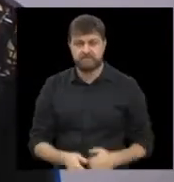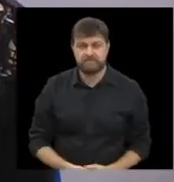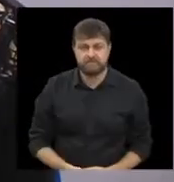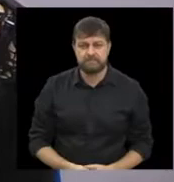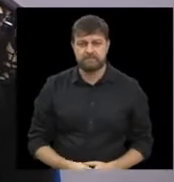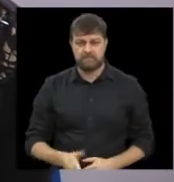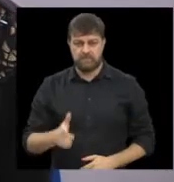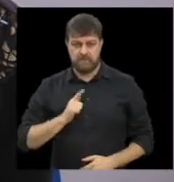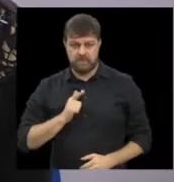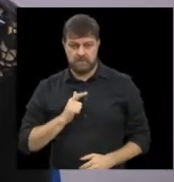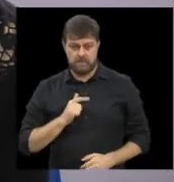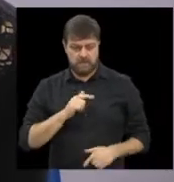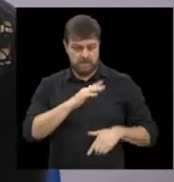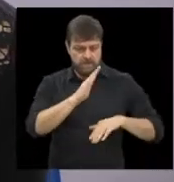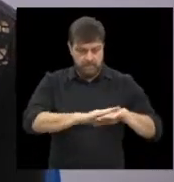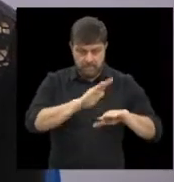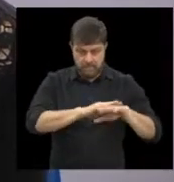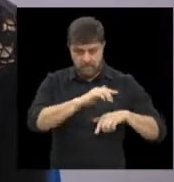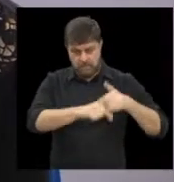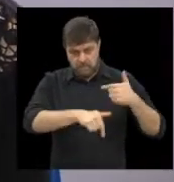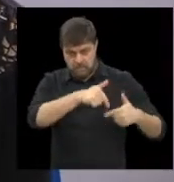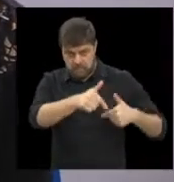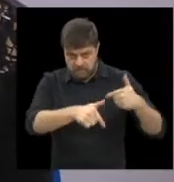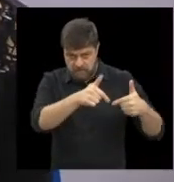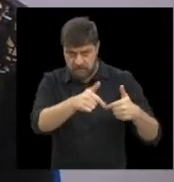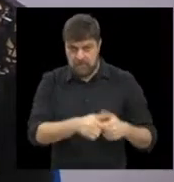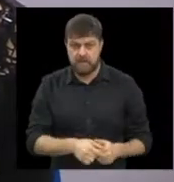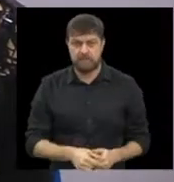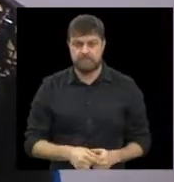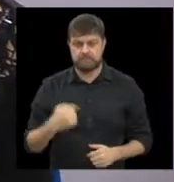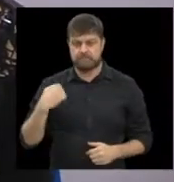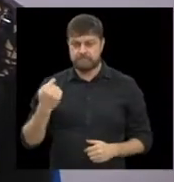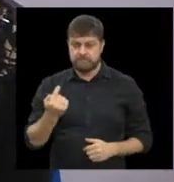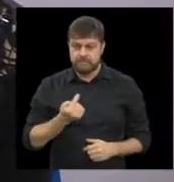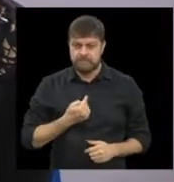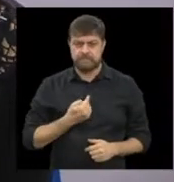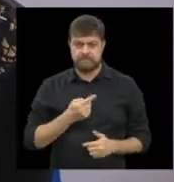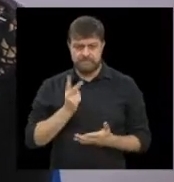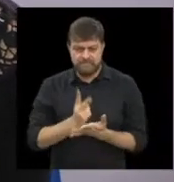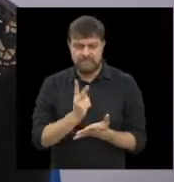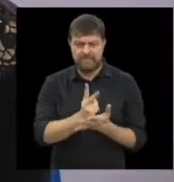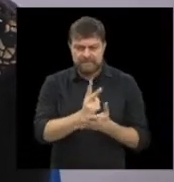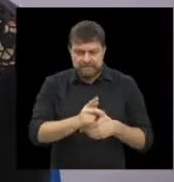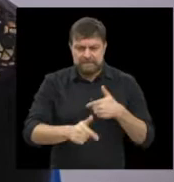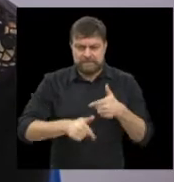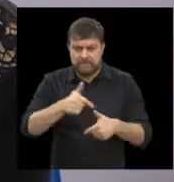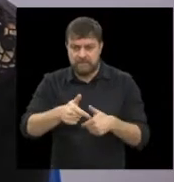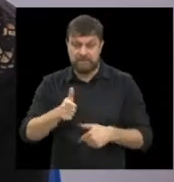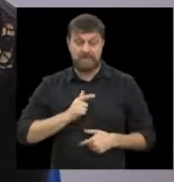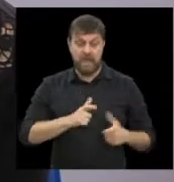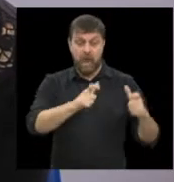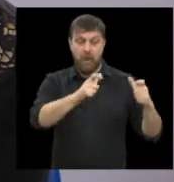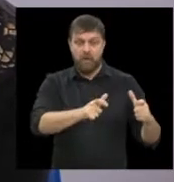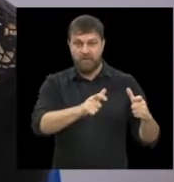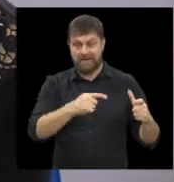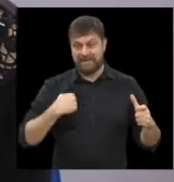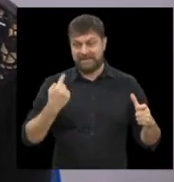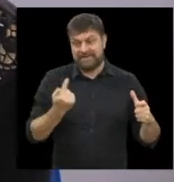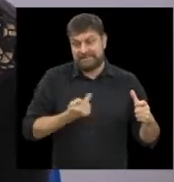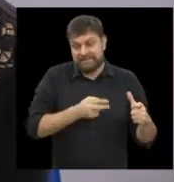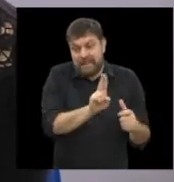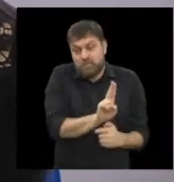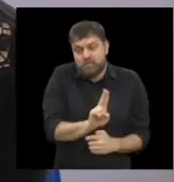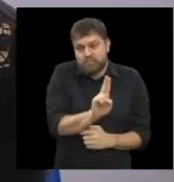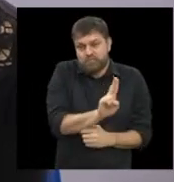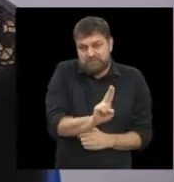concentramos as nossas ações. E continuamos assim, é cedido, é acomodado. Nós estamos numa